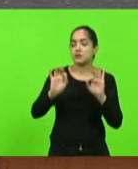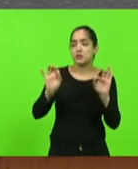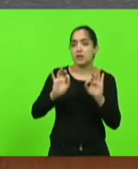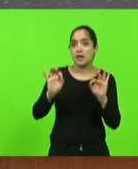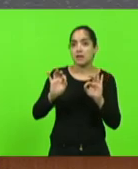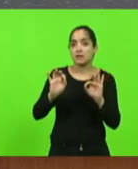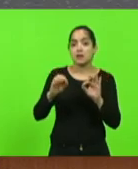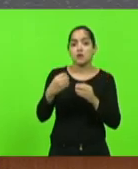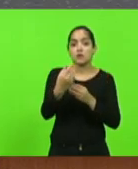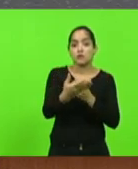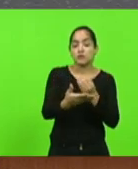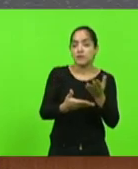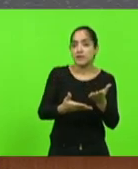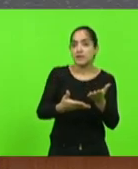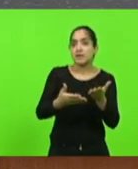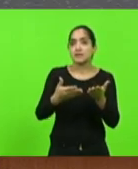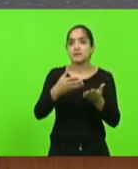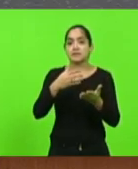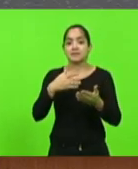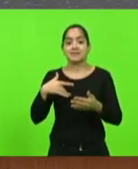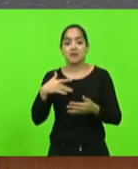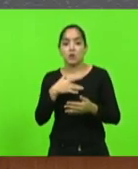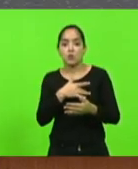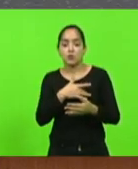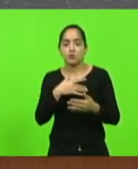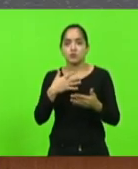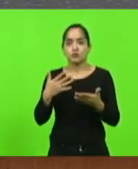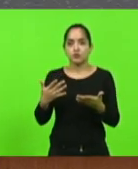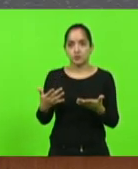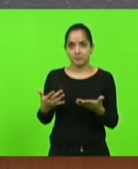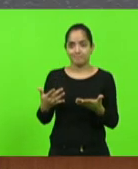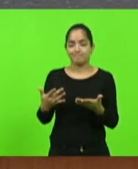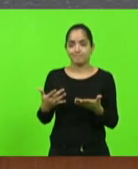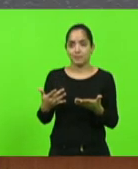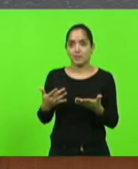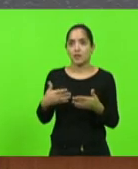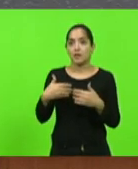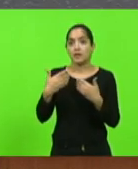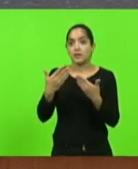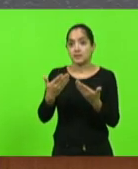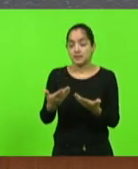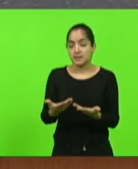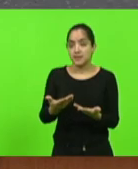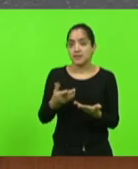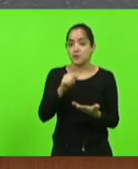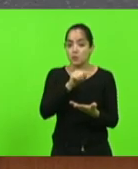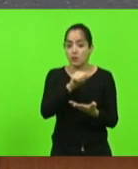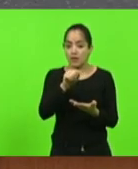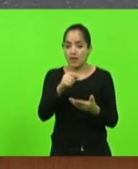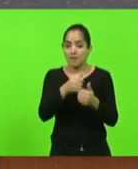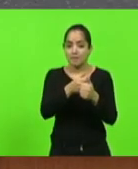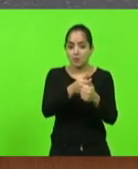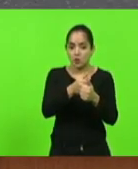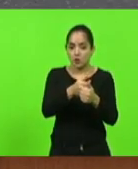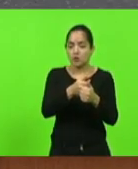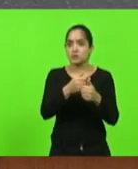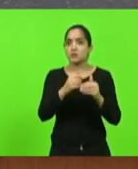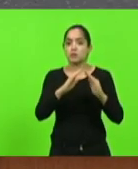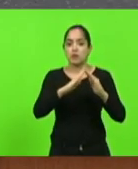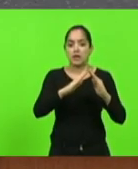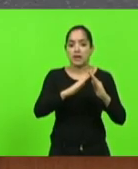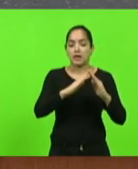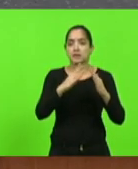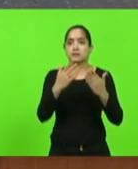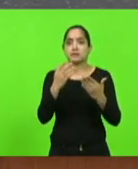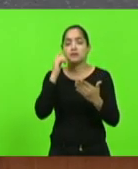oferece mais saúde, fazer com que as pessoas tenham lá próximo de onde moram uma